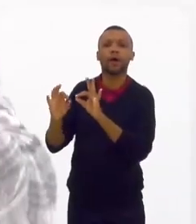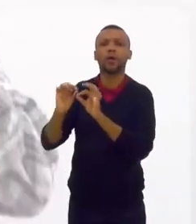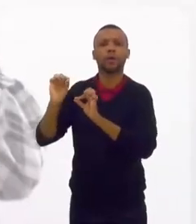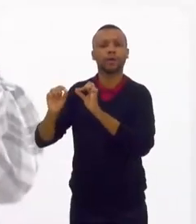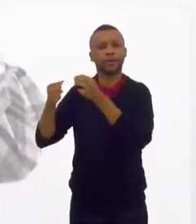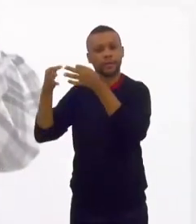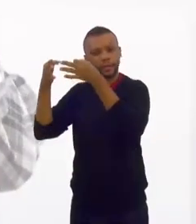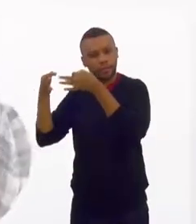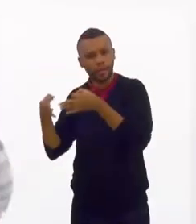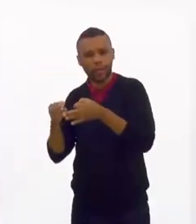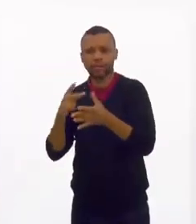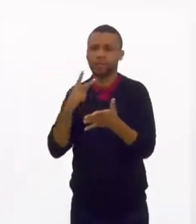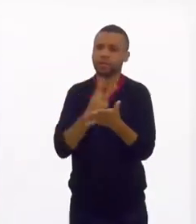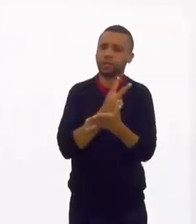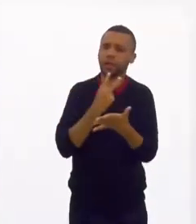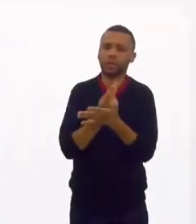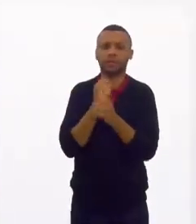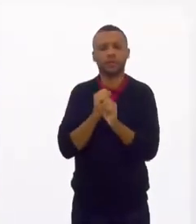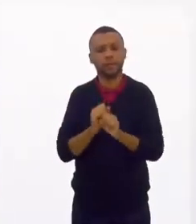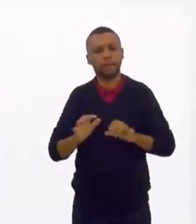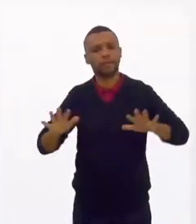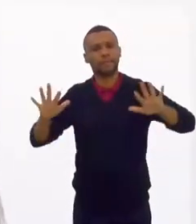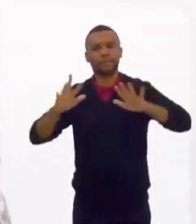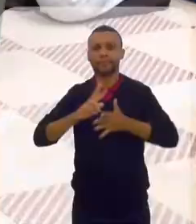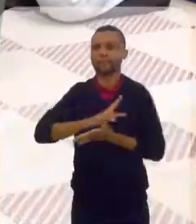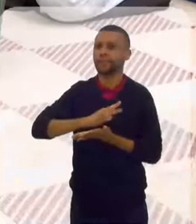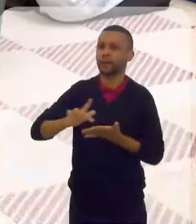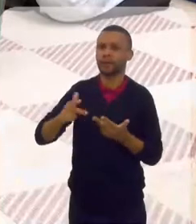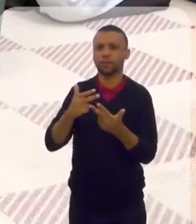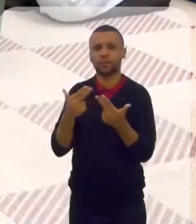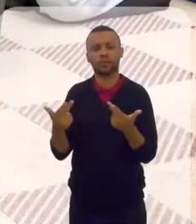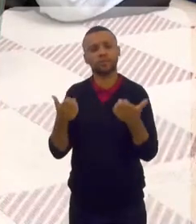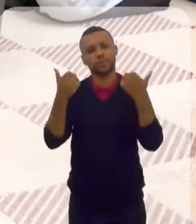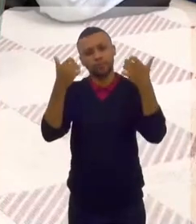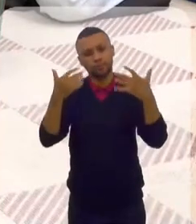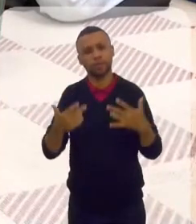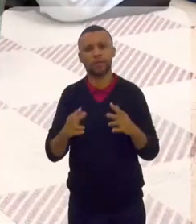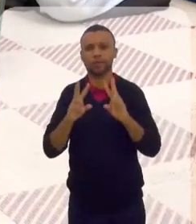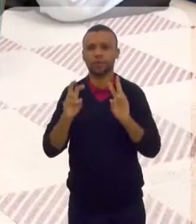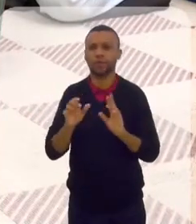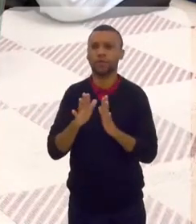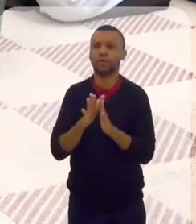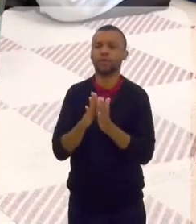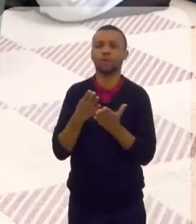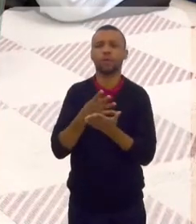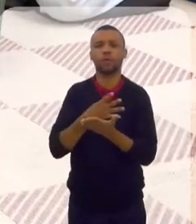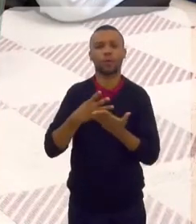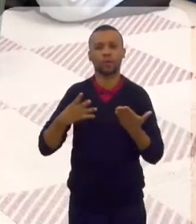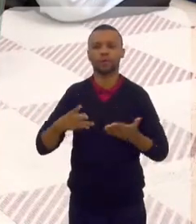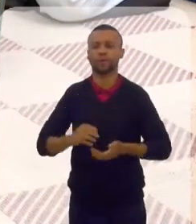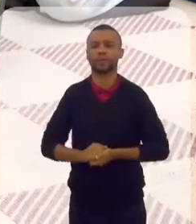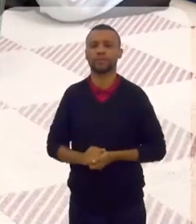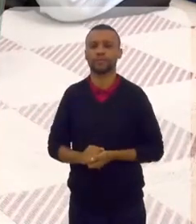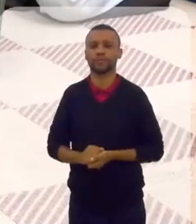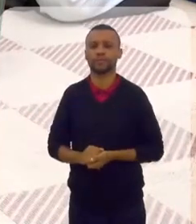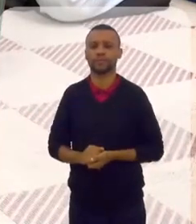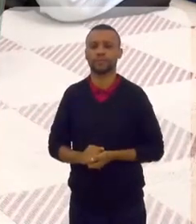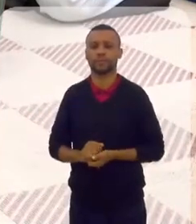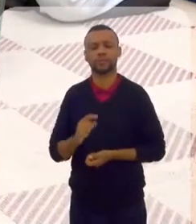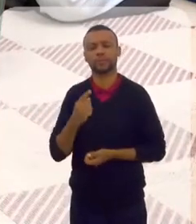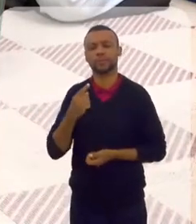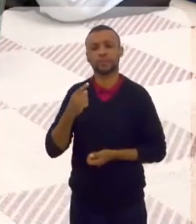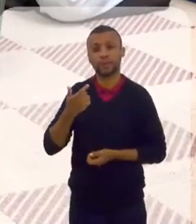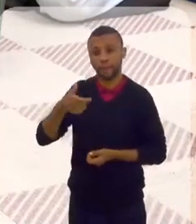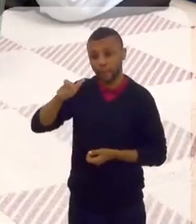Como foi? Então, você abrange várias coisas para poder falar do Alcorão. Mas assim, para aquele que está